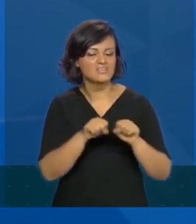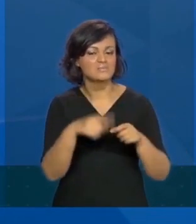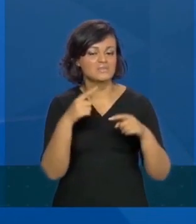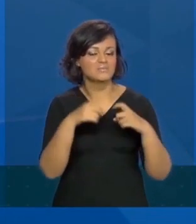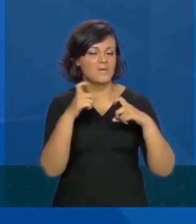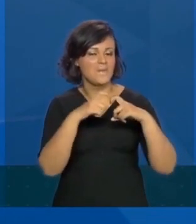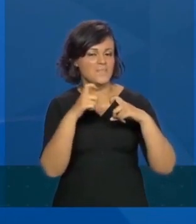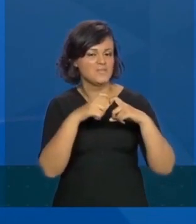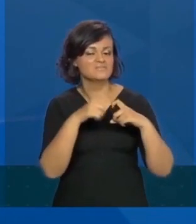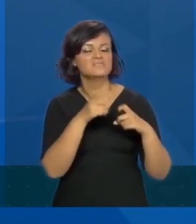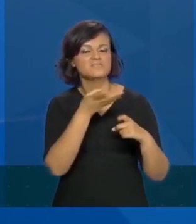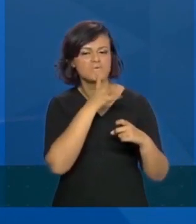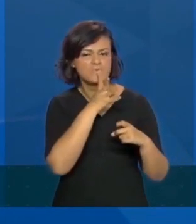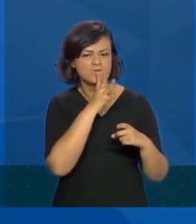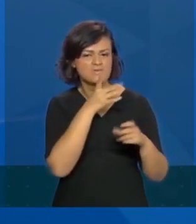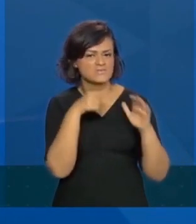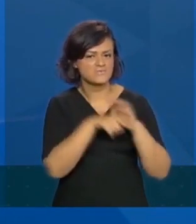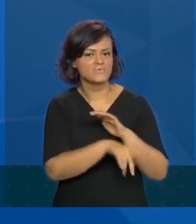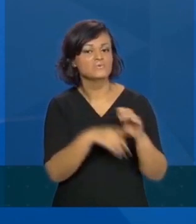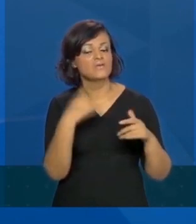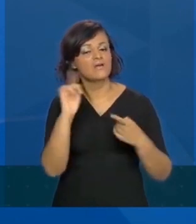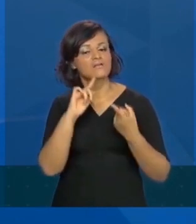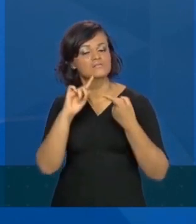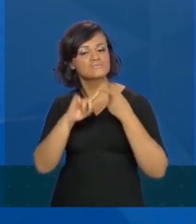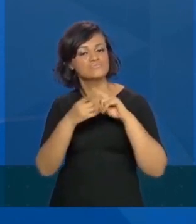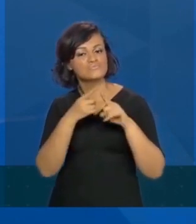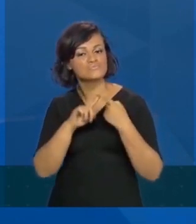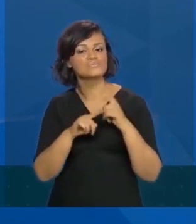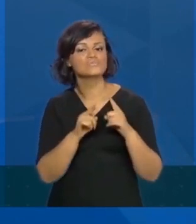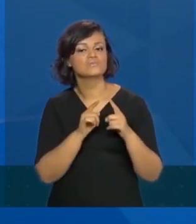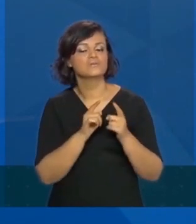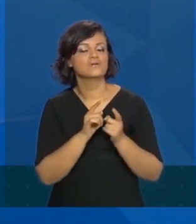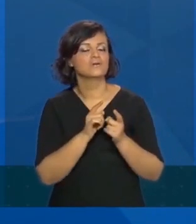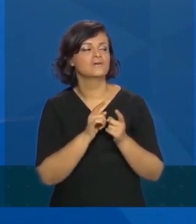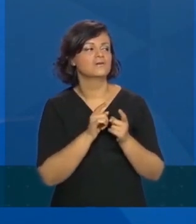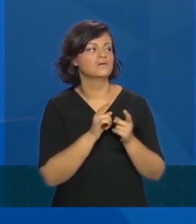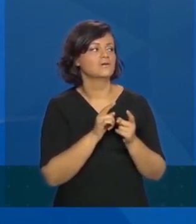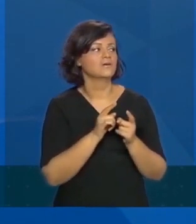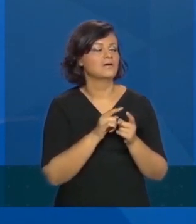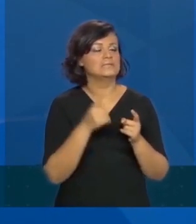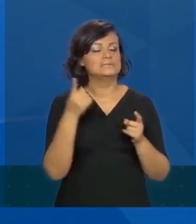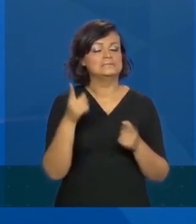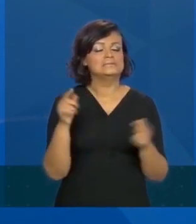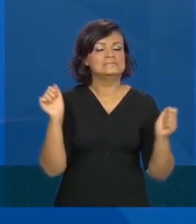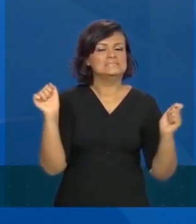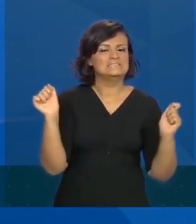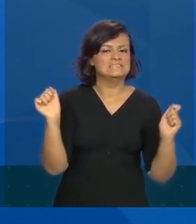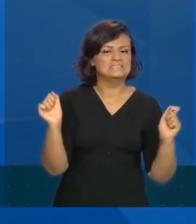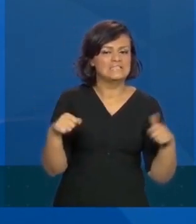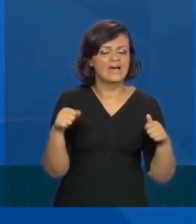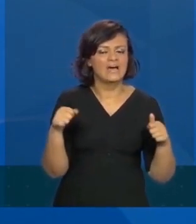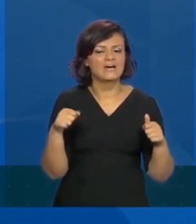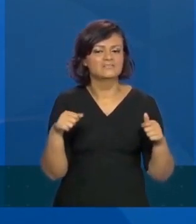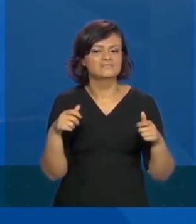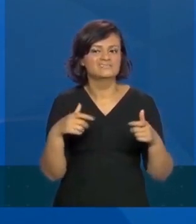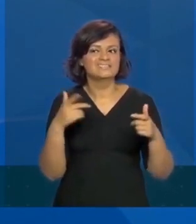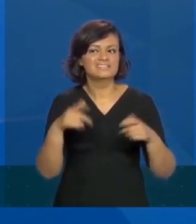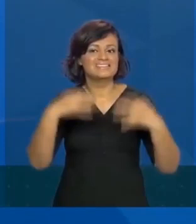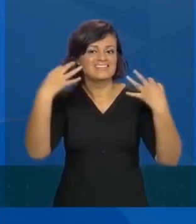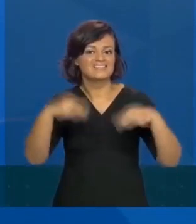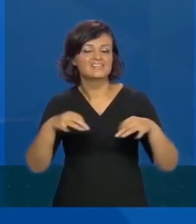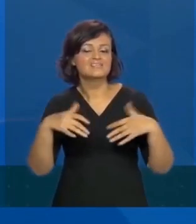medicina, onde a gente está discutindo algumas possibilidades em tempo de tantas